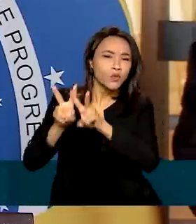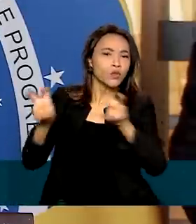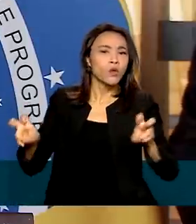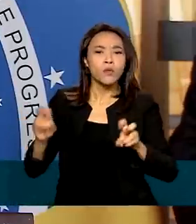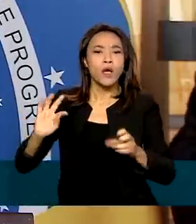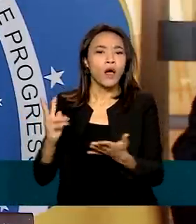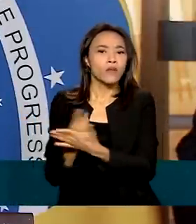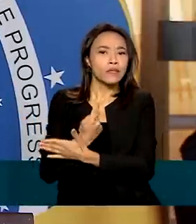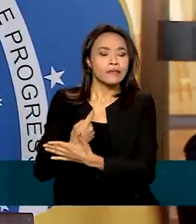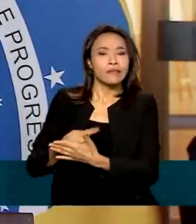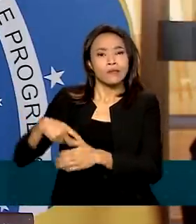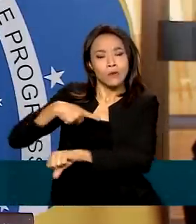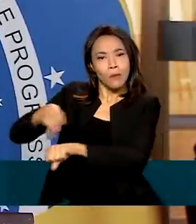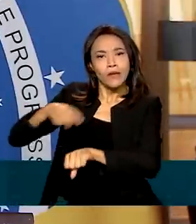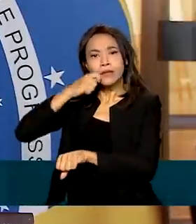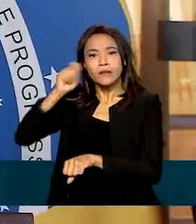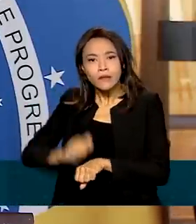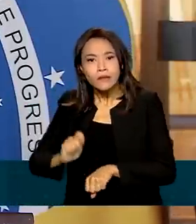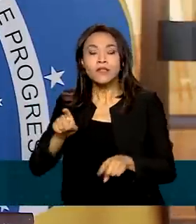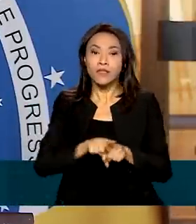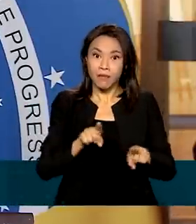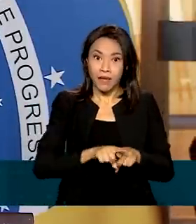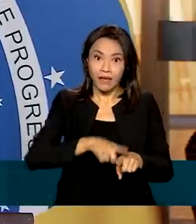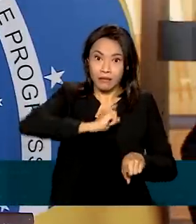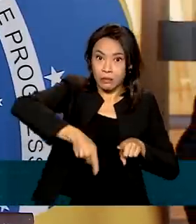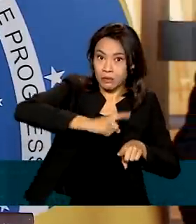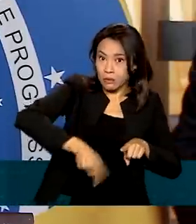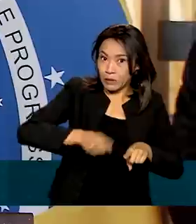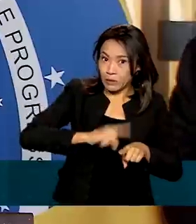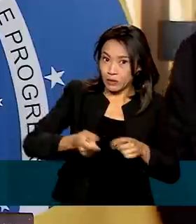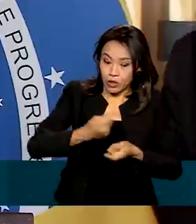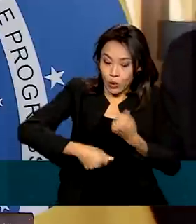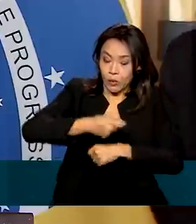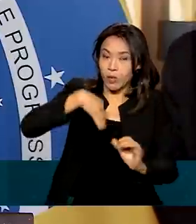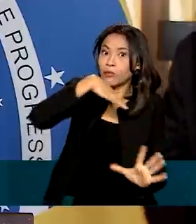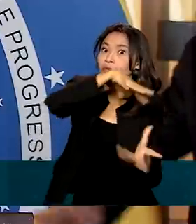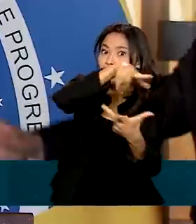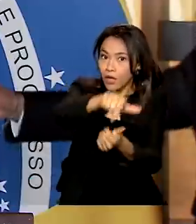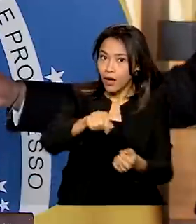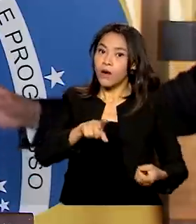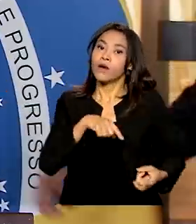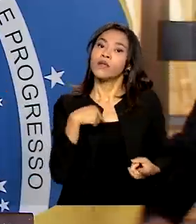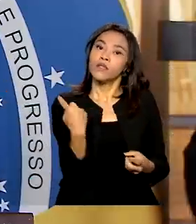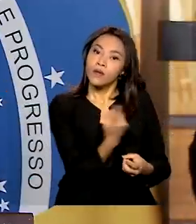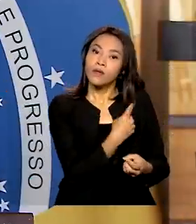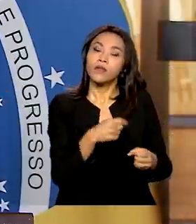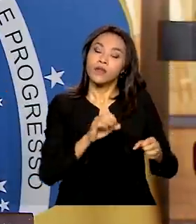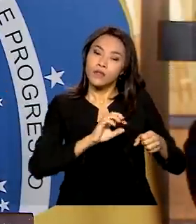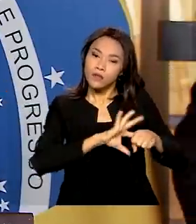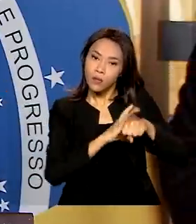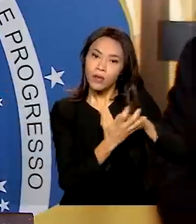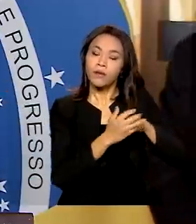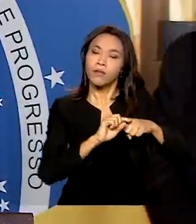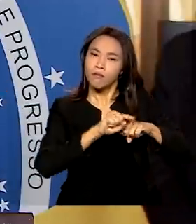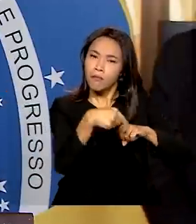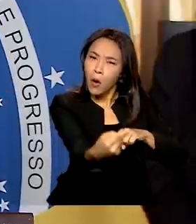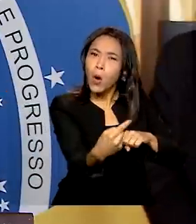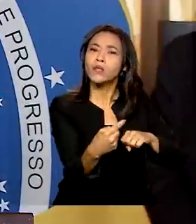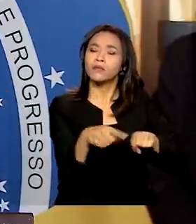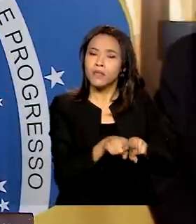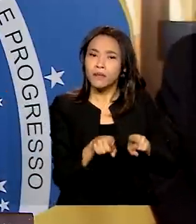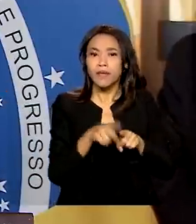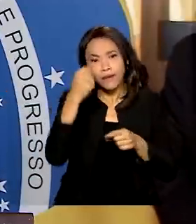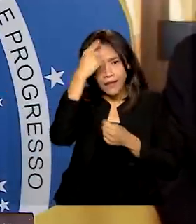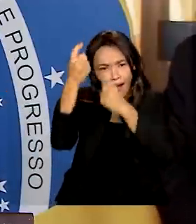efeito das sanções sobre a economia mundial e a recuperação pós-pandemia e a nossa cooperação e convergência de ideias no